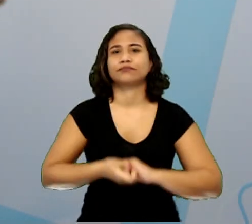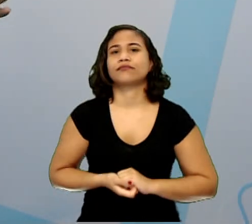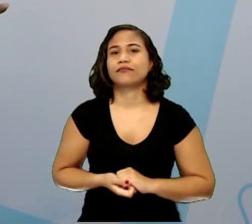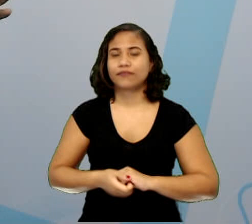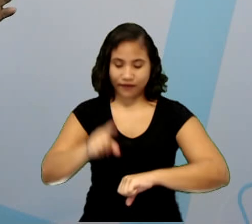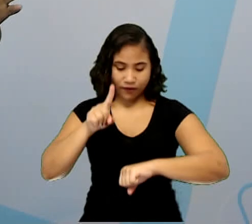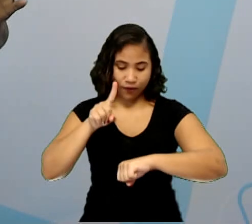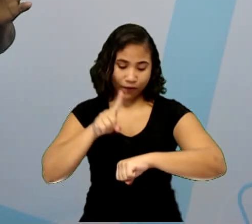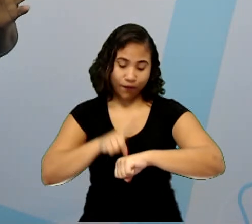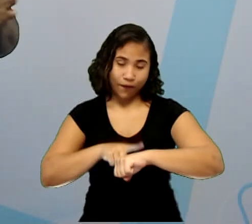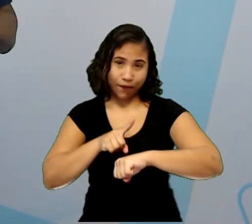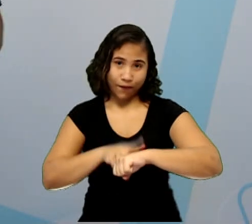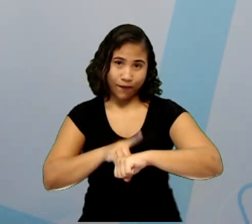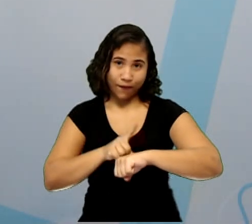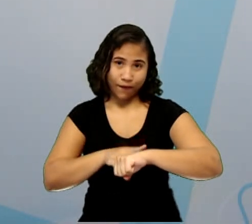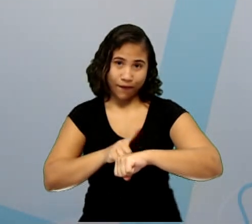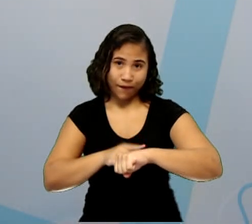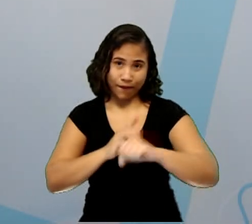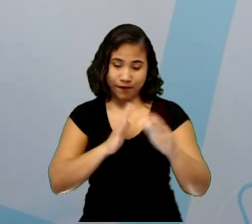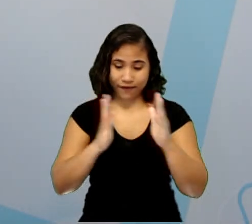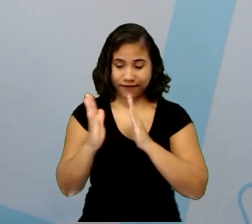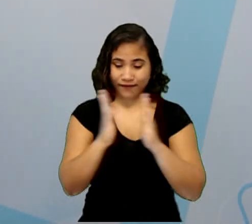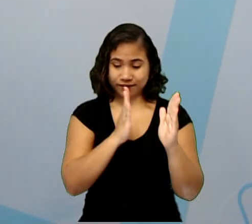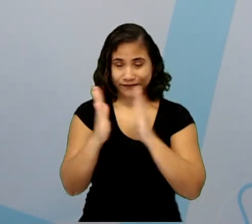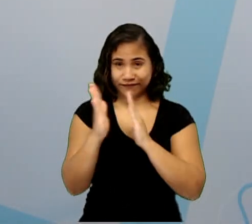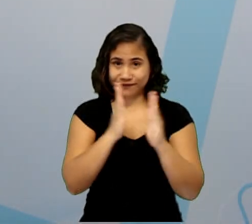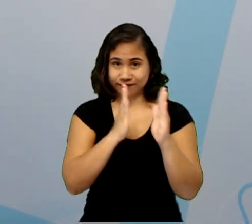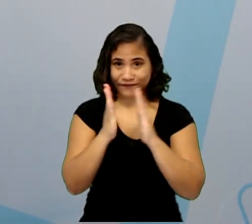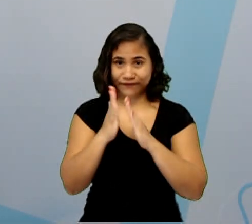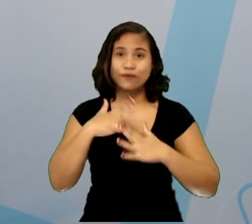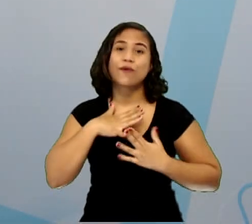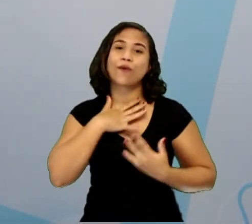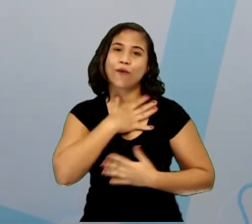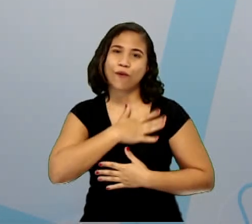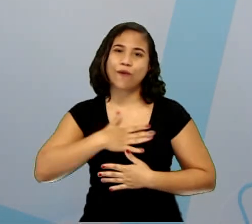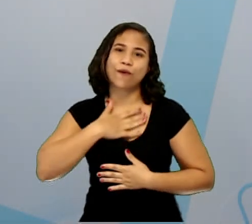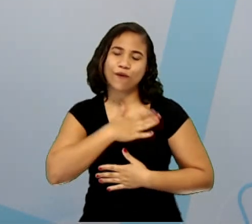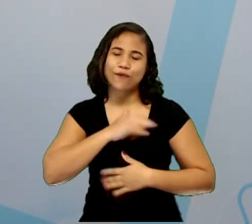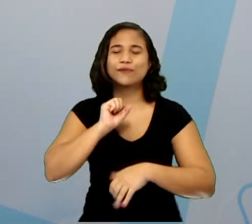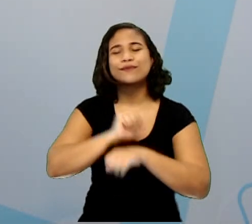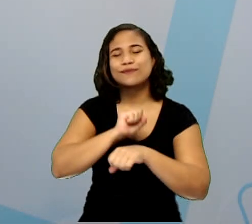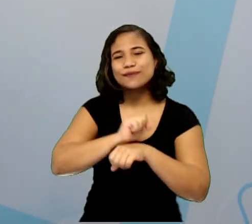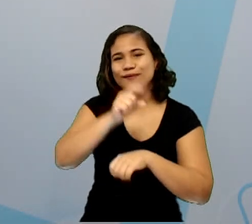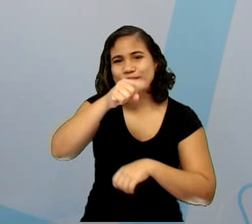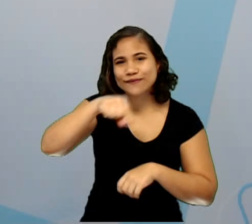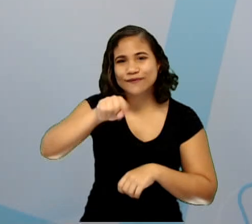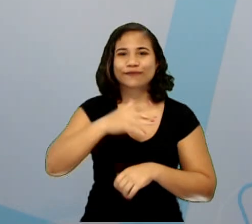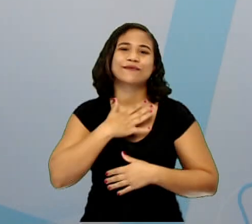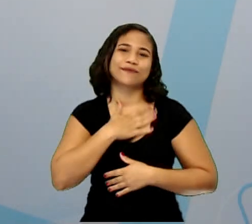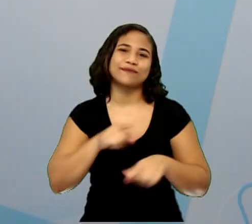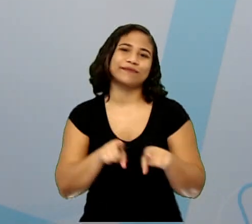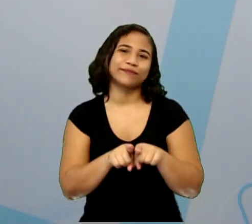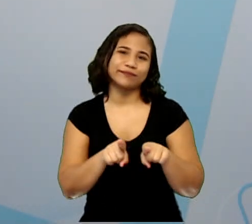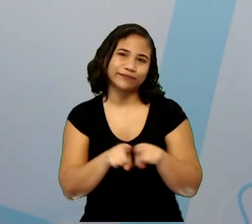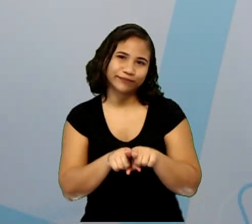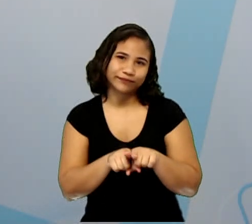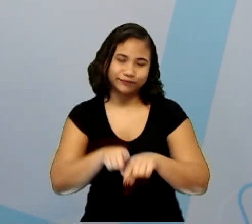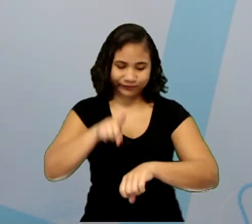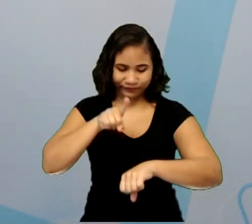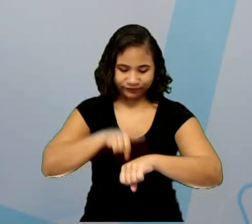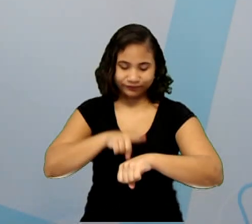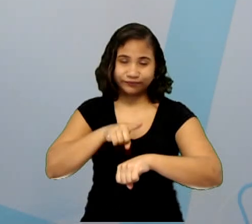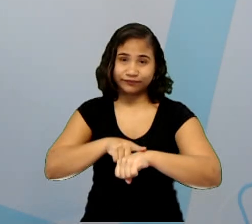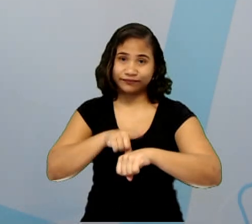Vamos para aquele momento, pessoal, que eu tanto gosto, e espero que vocês gostem também, que é o momento do nosso